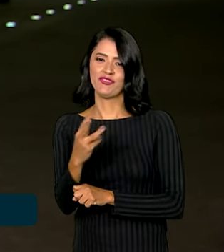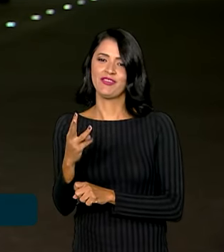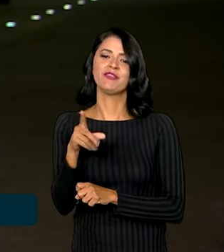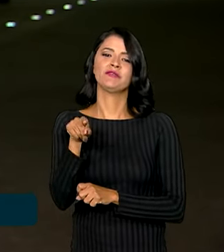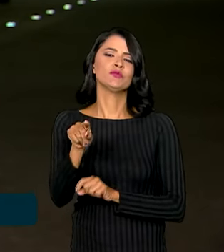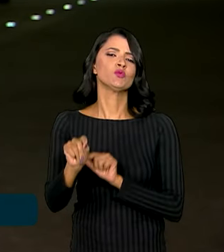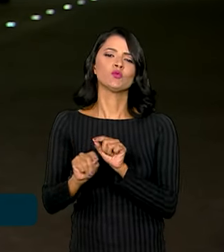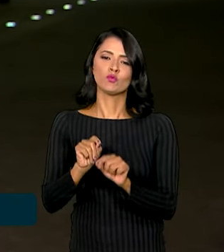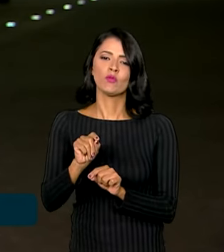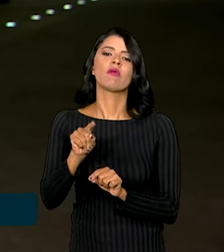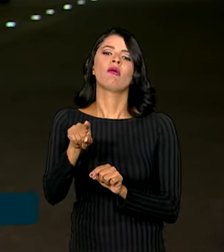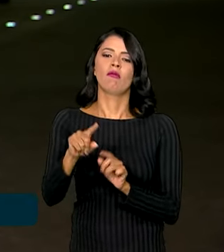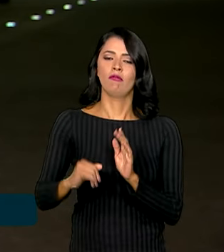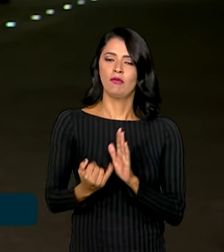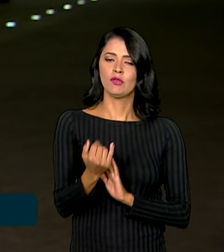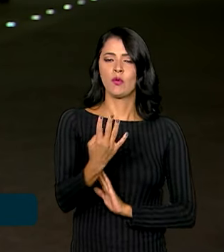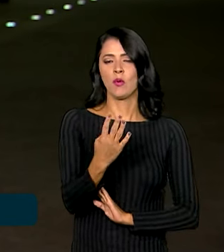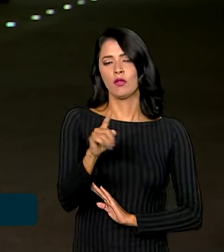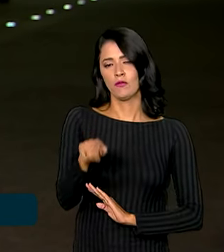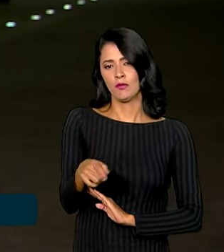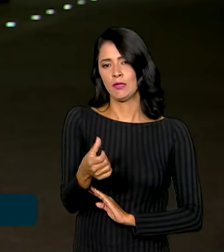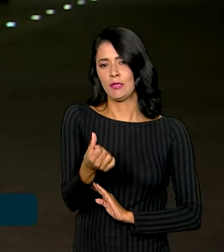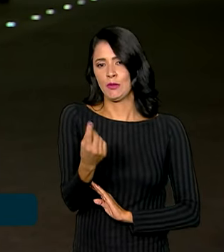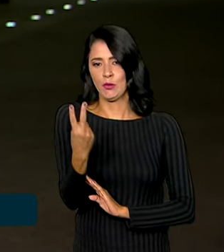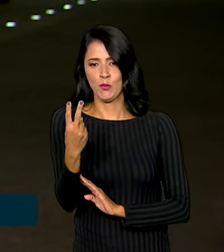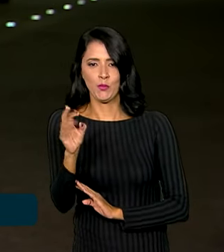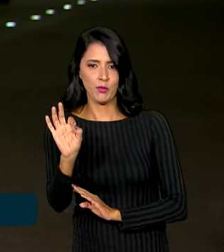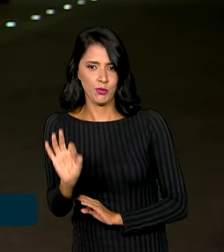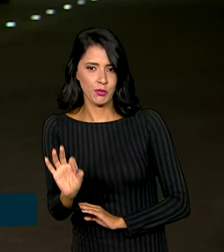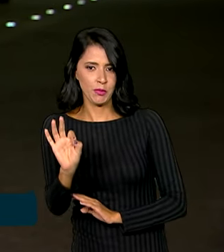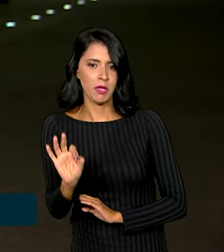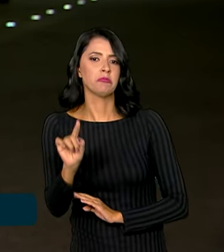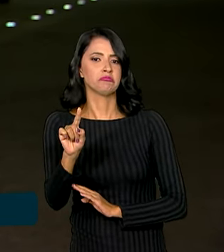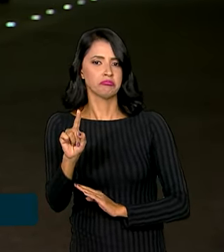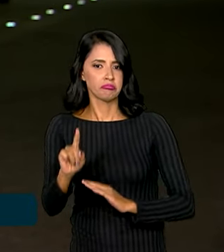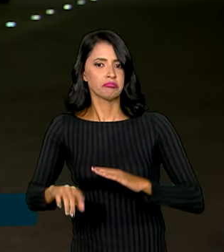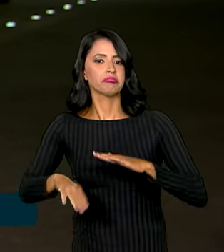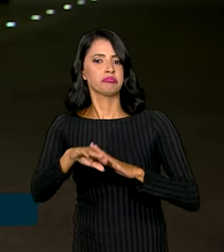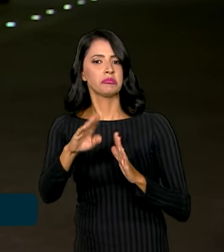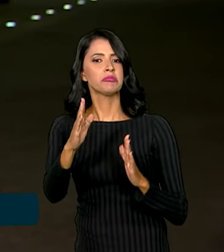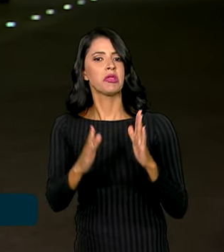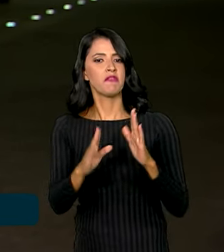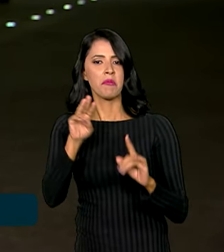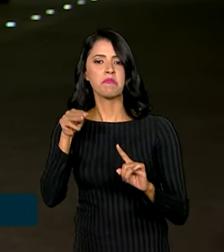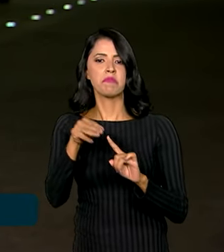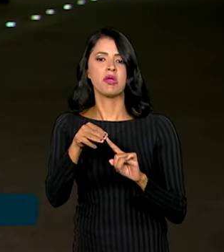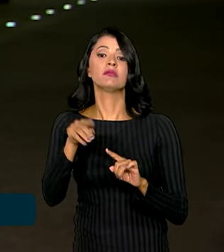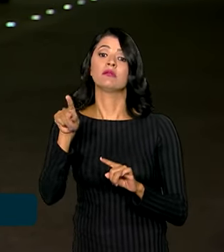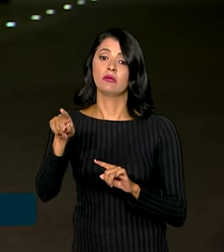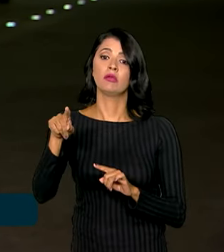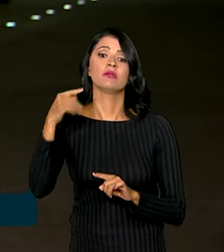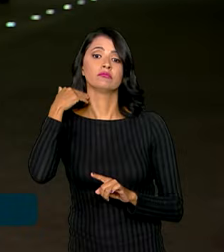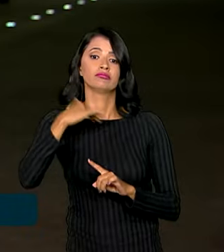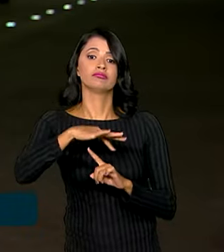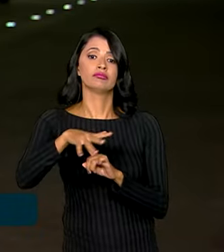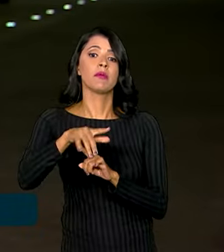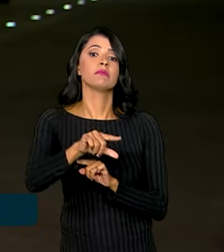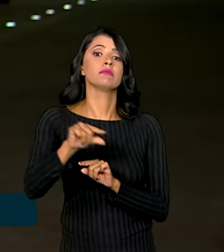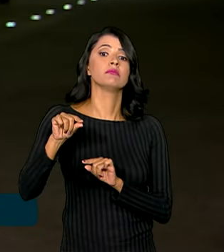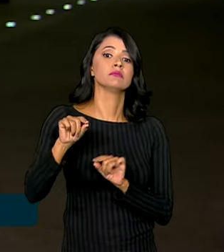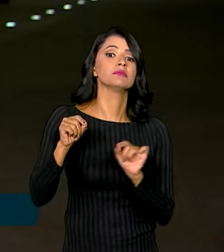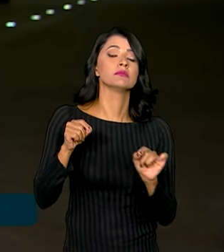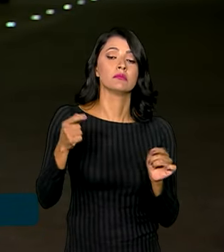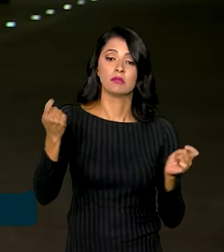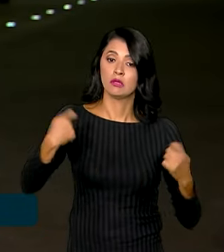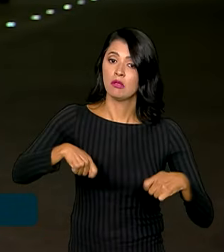em 4,62%. Resultado dentro do intervalo da meta definida pelo Conselho Monetário Nacional,